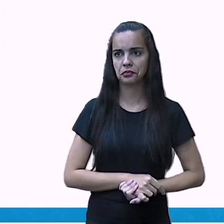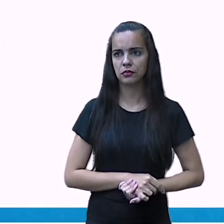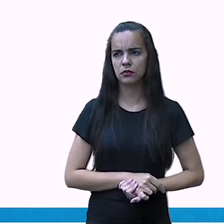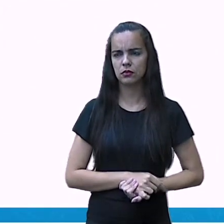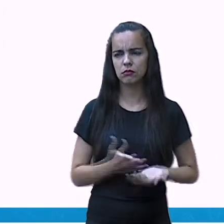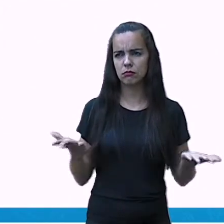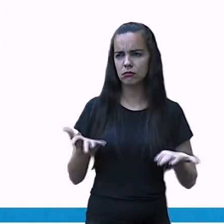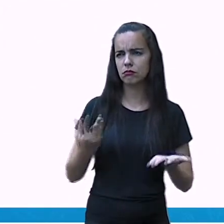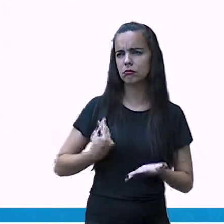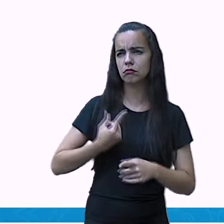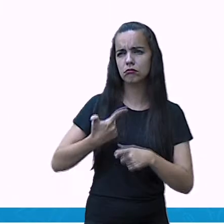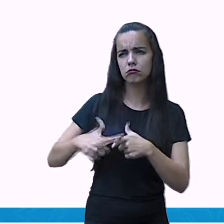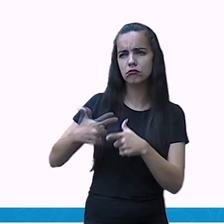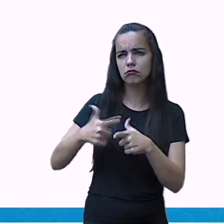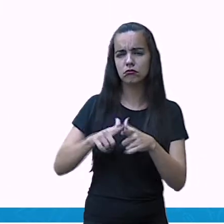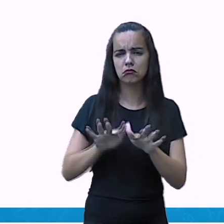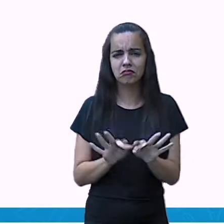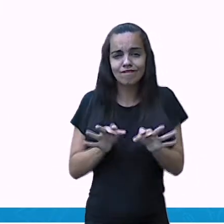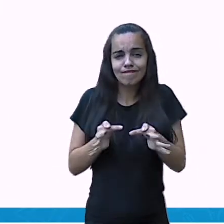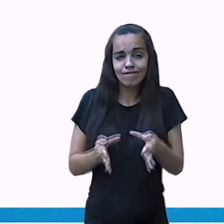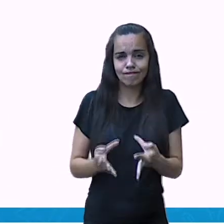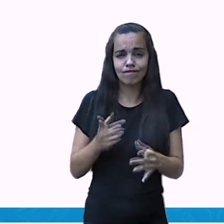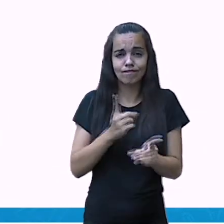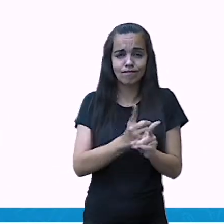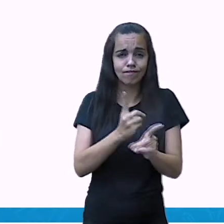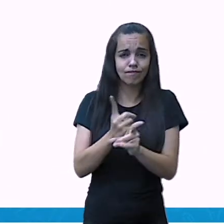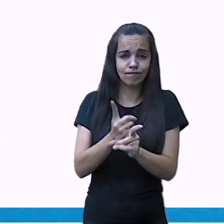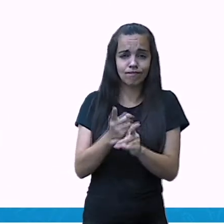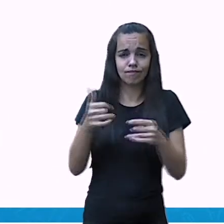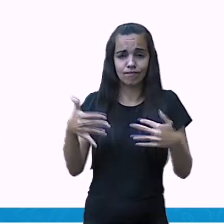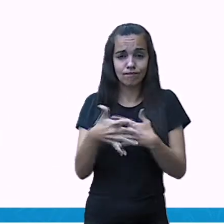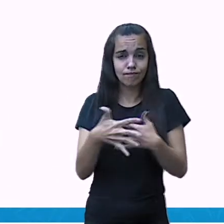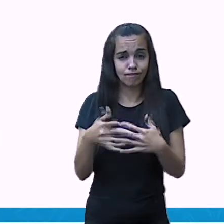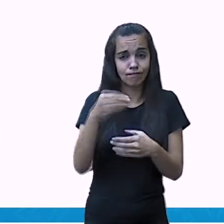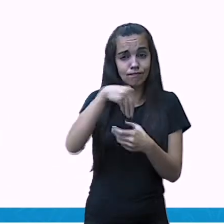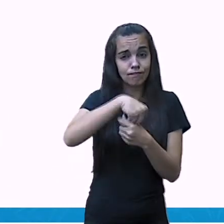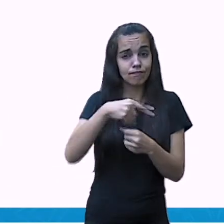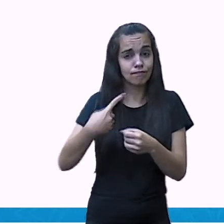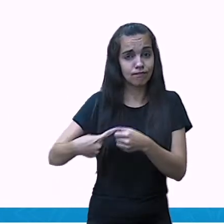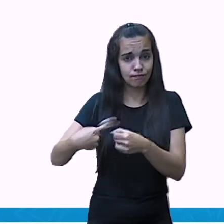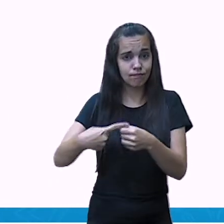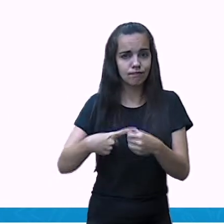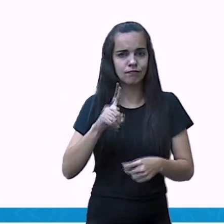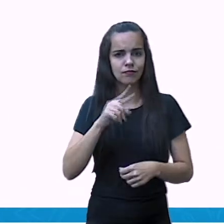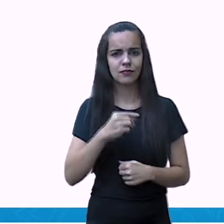Atualmente, os problemas mais comuns encontrados nos centros urbanos são